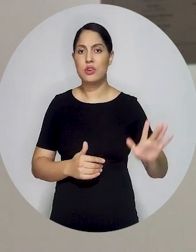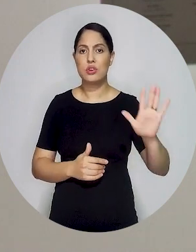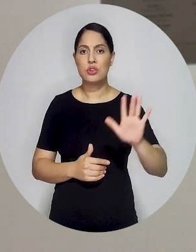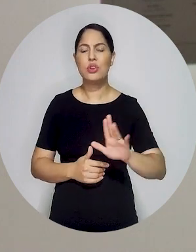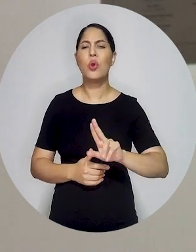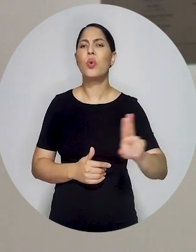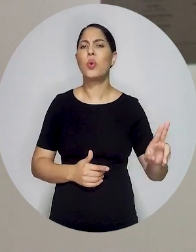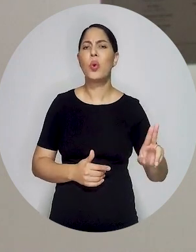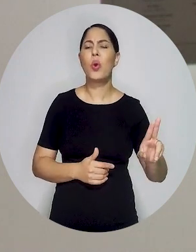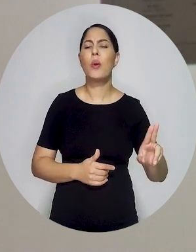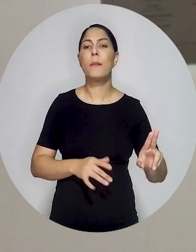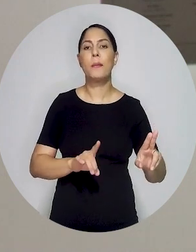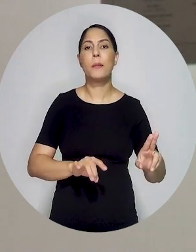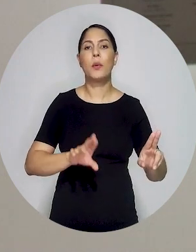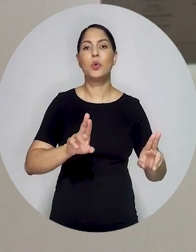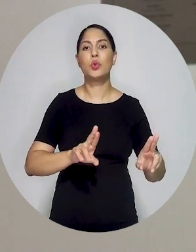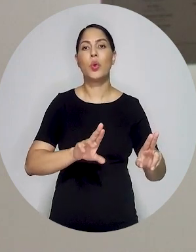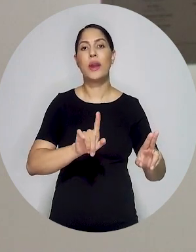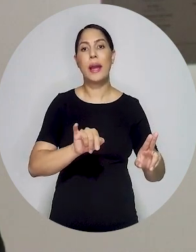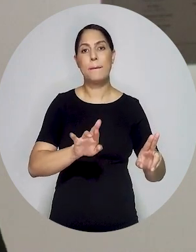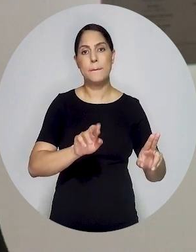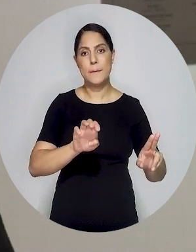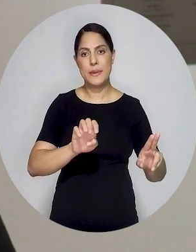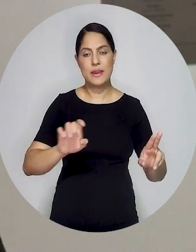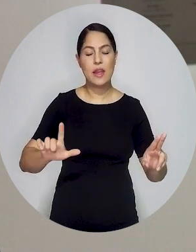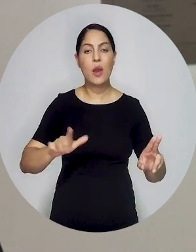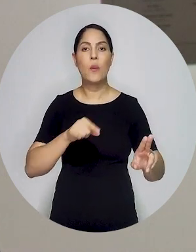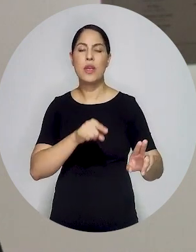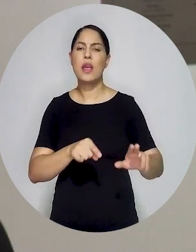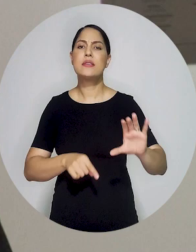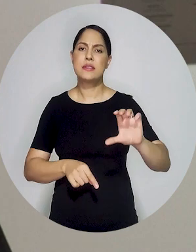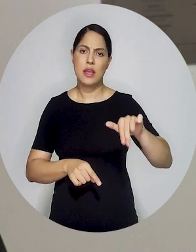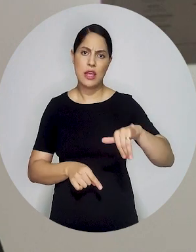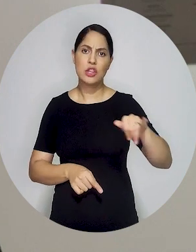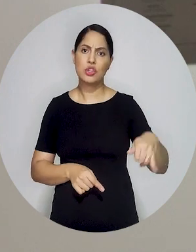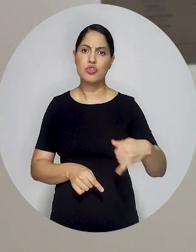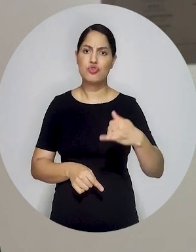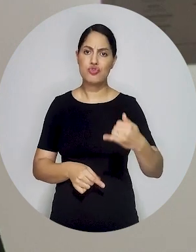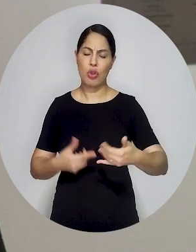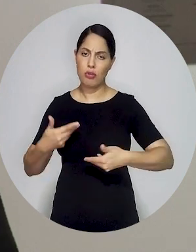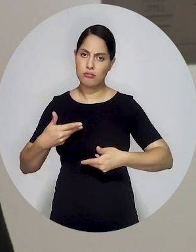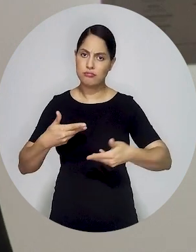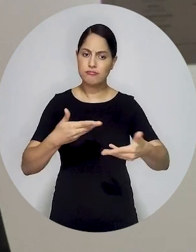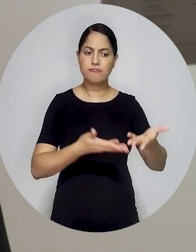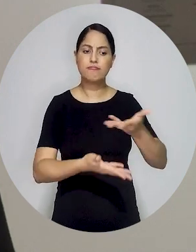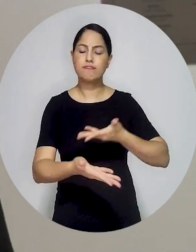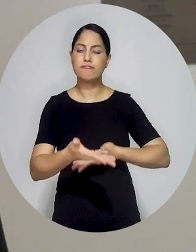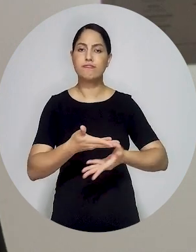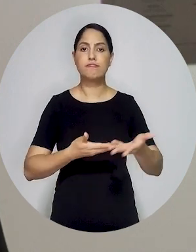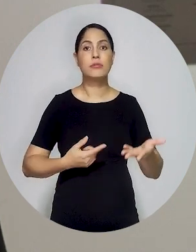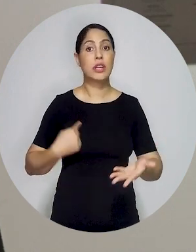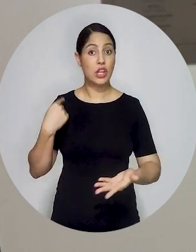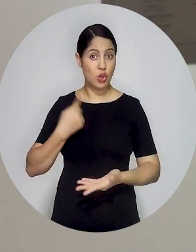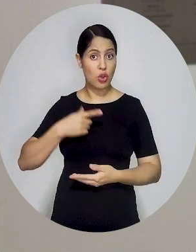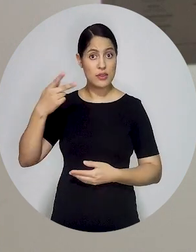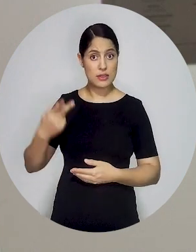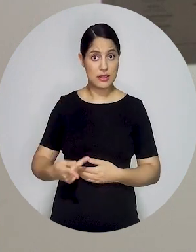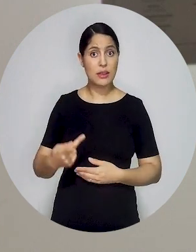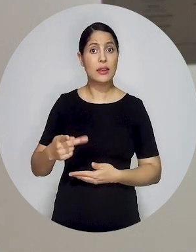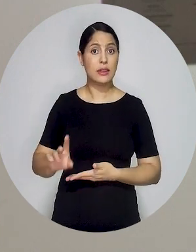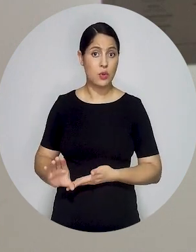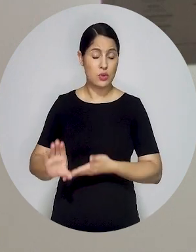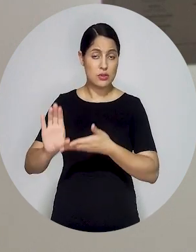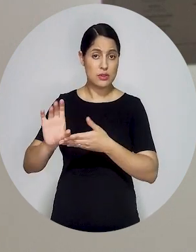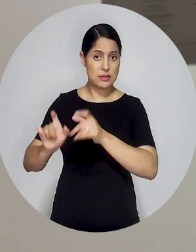juiz auxiliar da presidência, doutor Gabriel Matos, que abriu as portas do CNJ para, de uma sugestão dos nossos